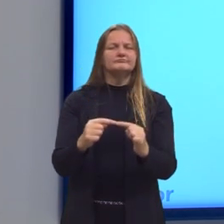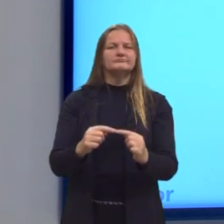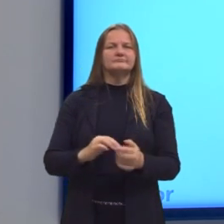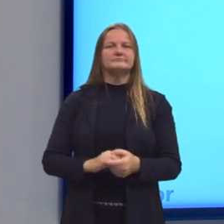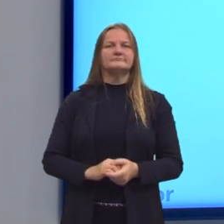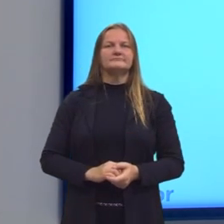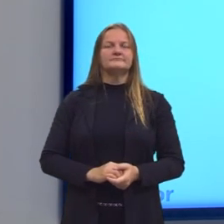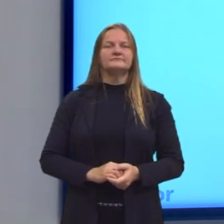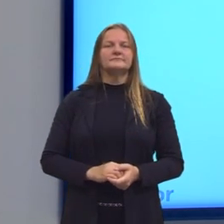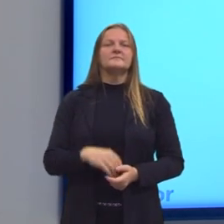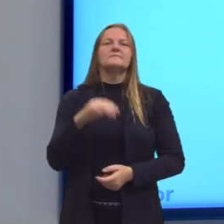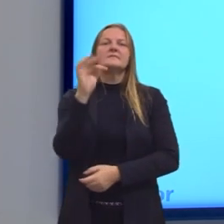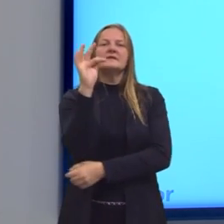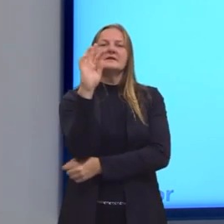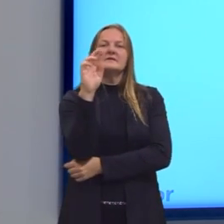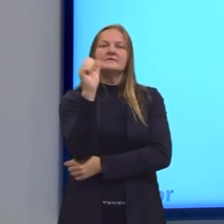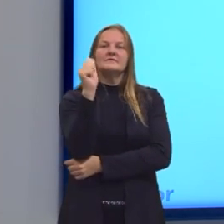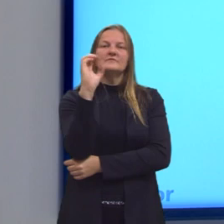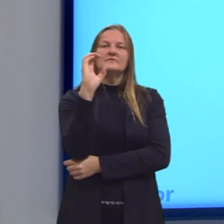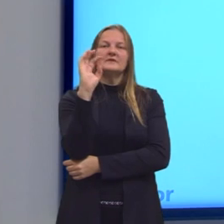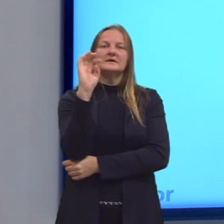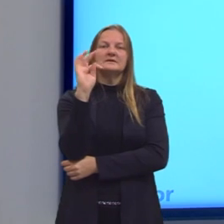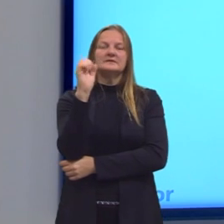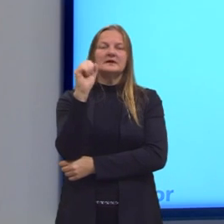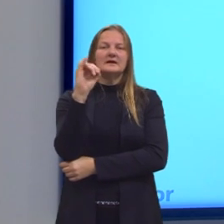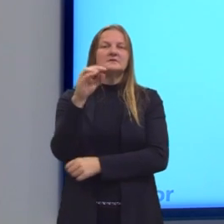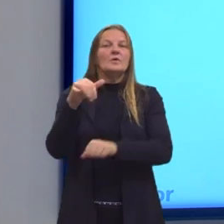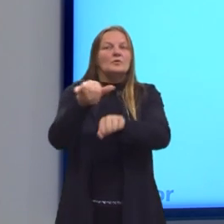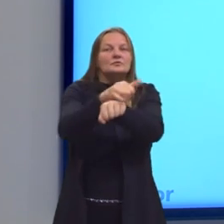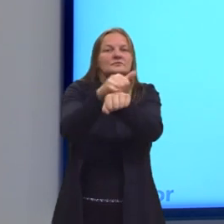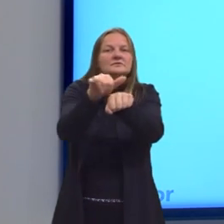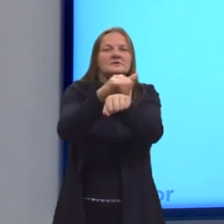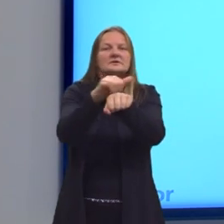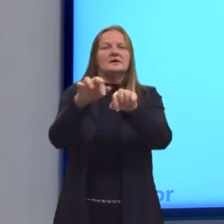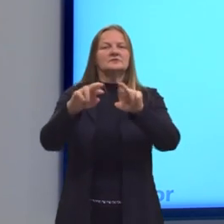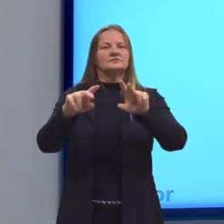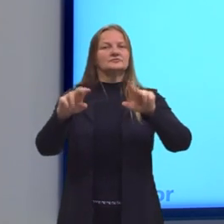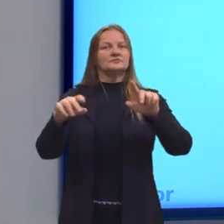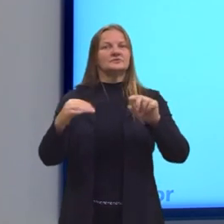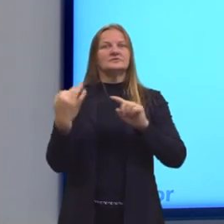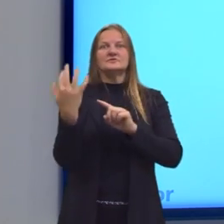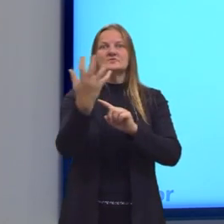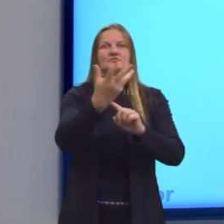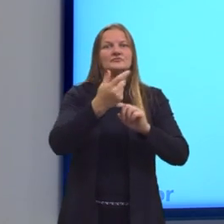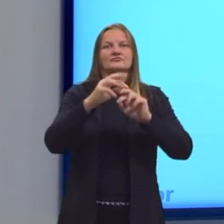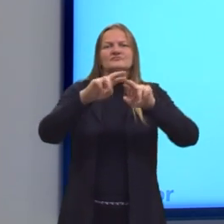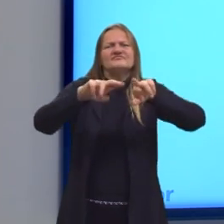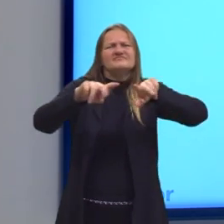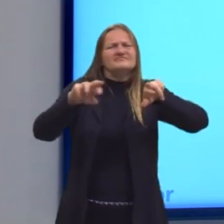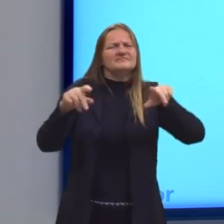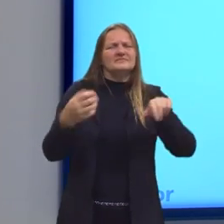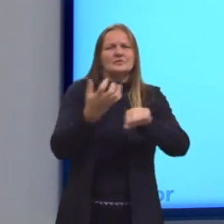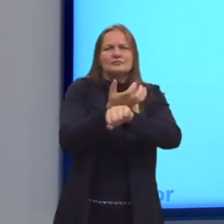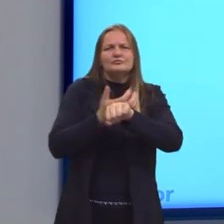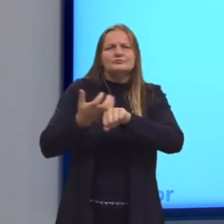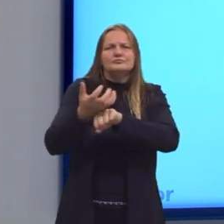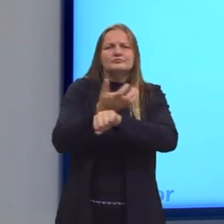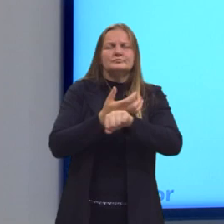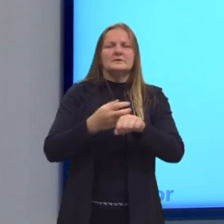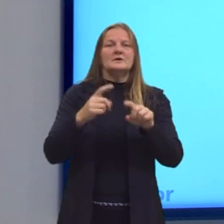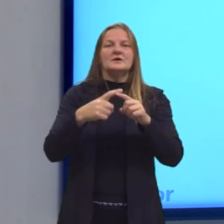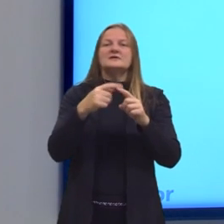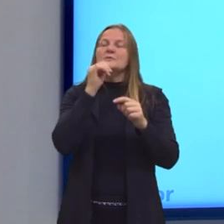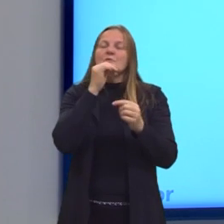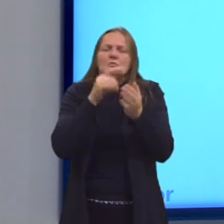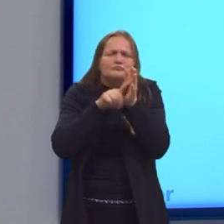Os fractais, eles são ferramentas importantes em diversas áreas, desde estudos sobre as mudanças